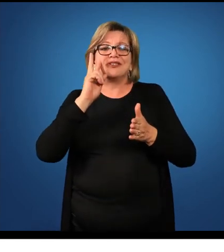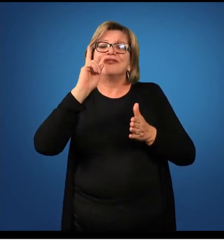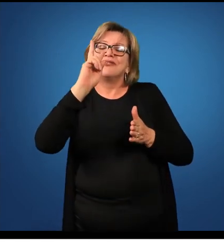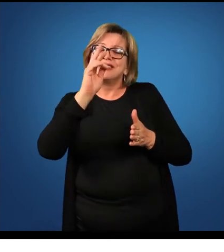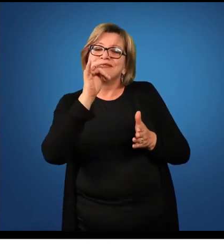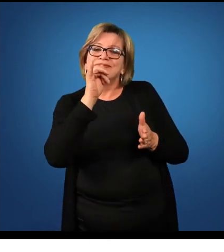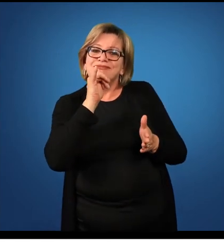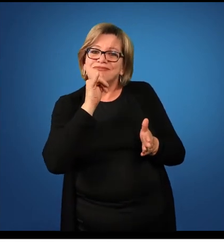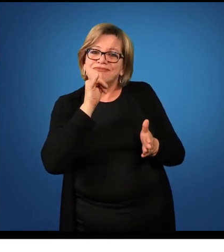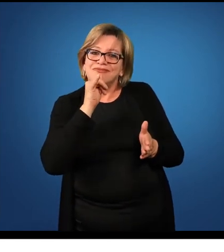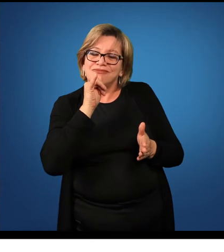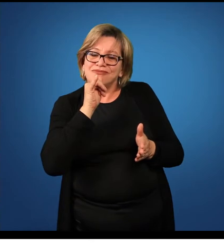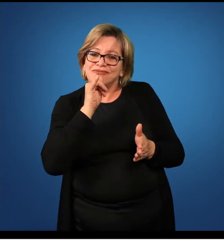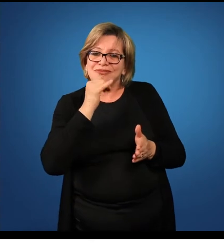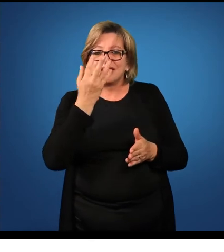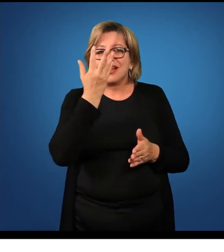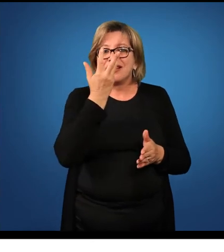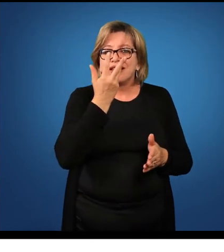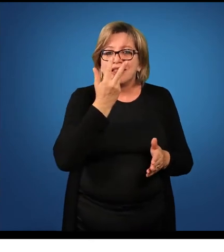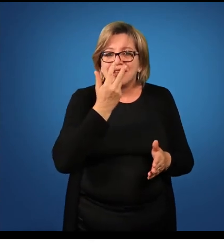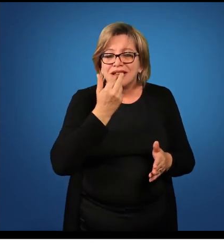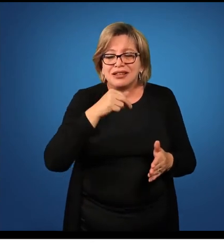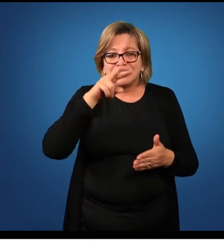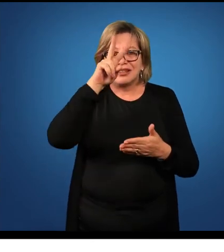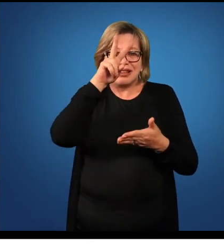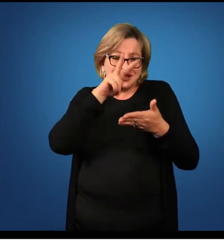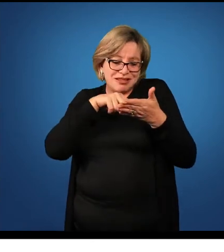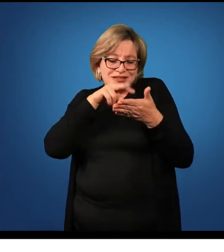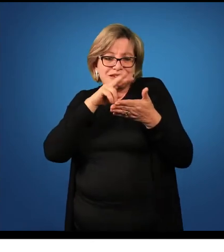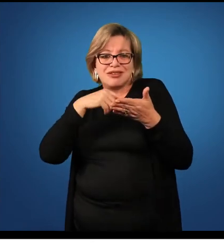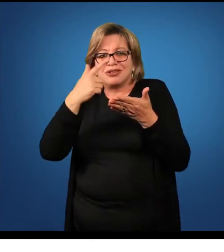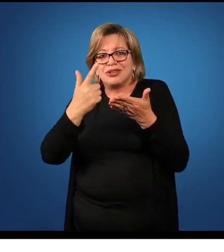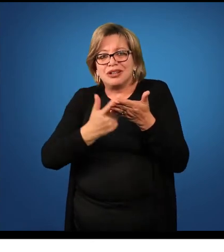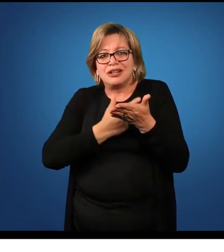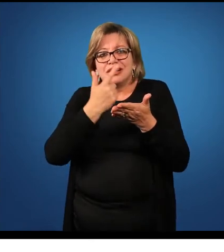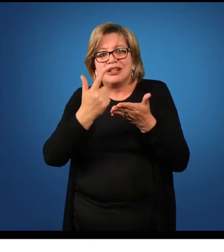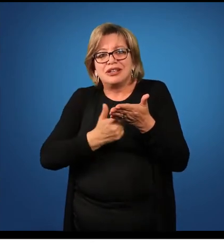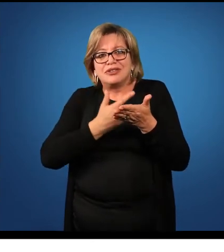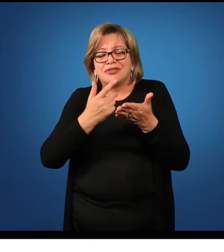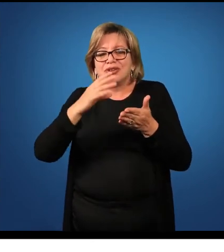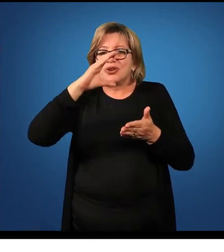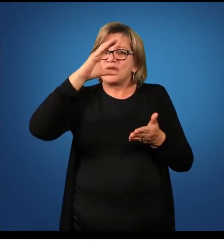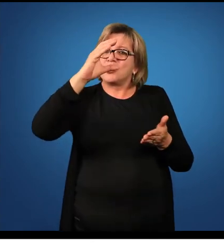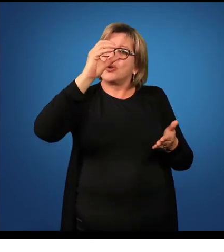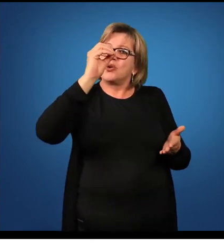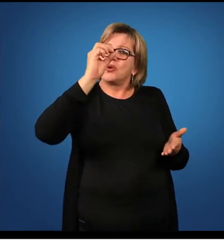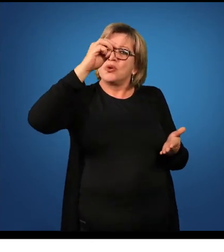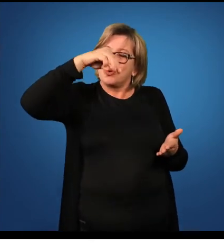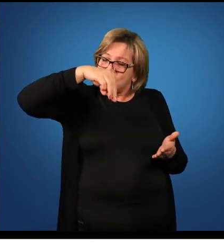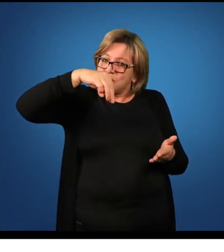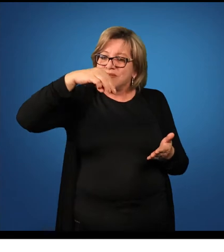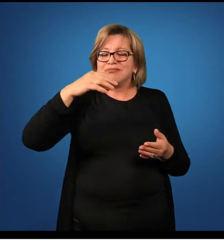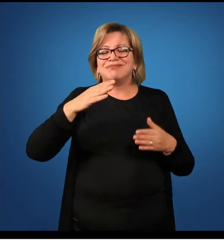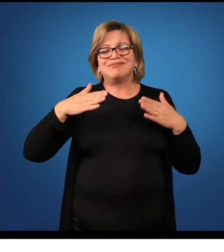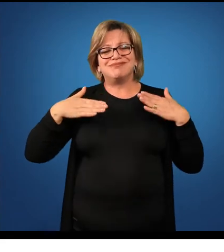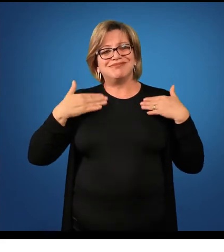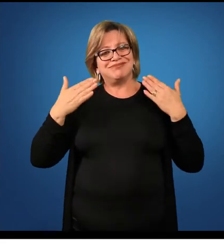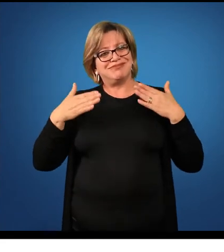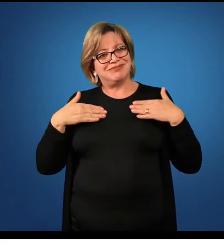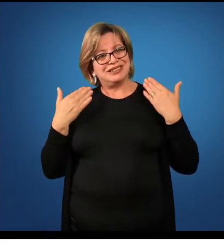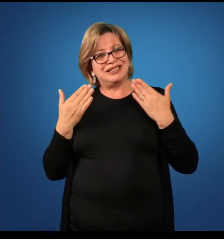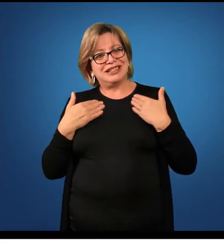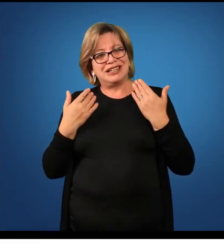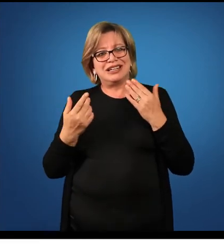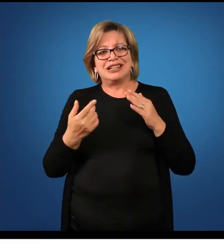crianças leram o livro com alegria. Não vou escrever a